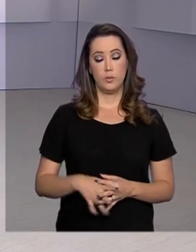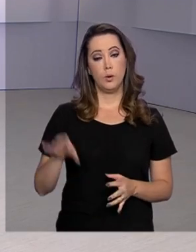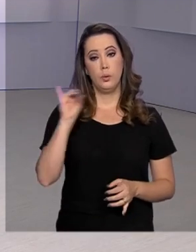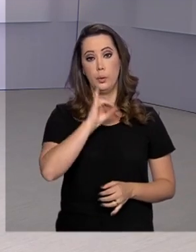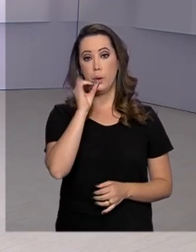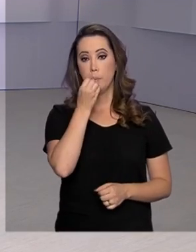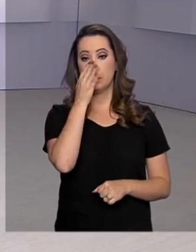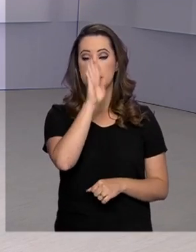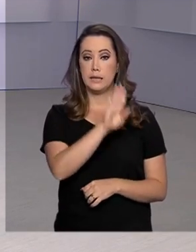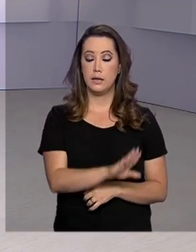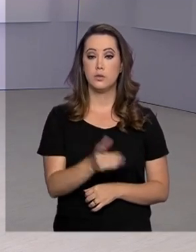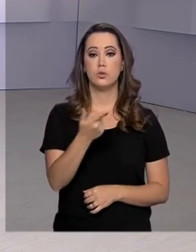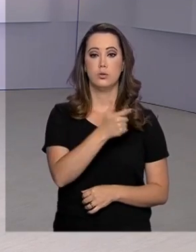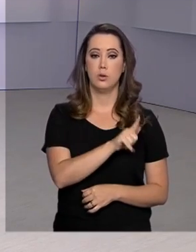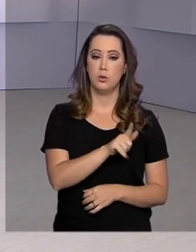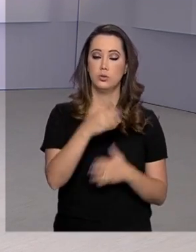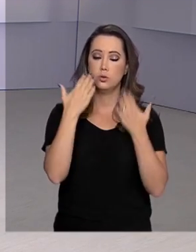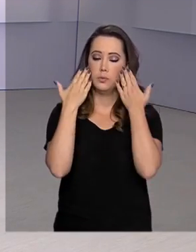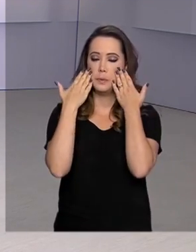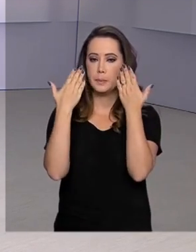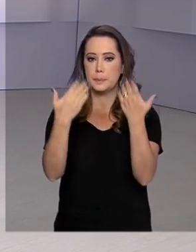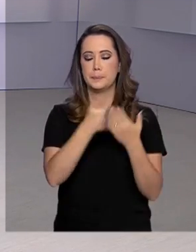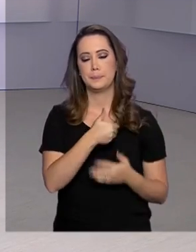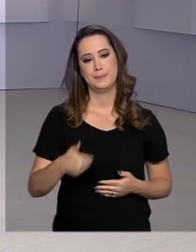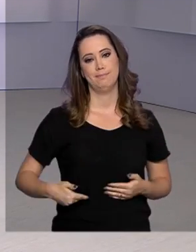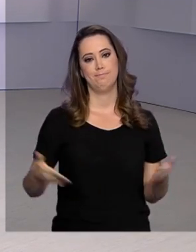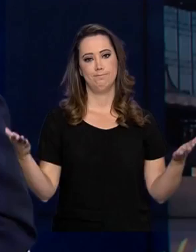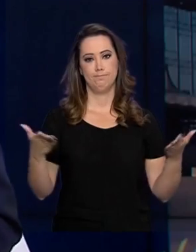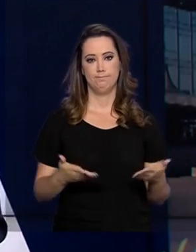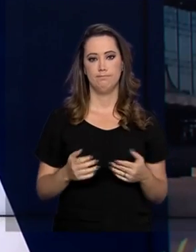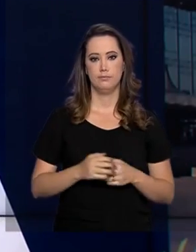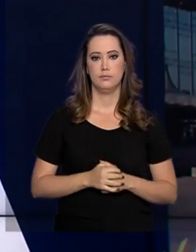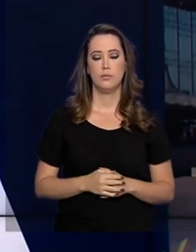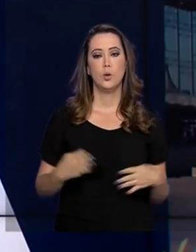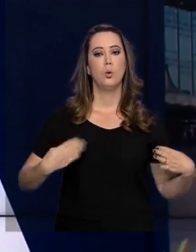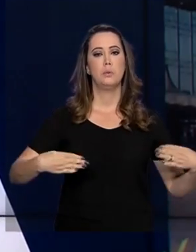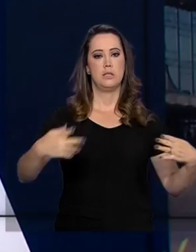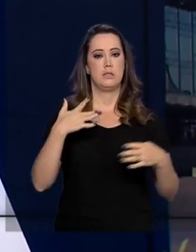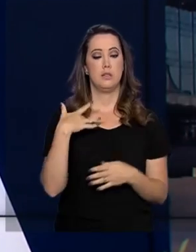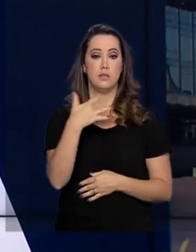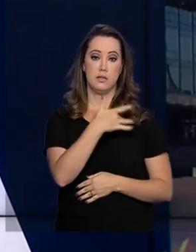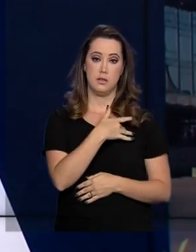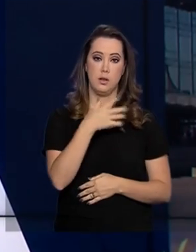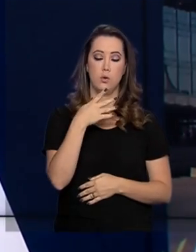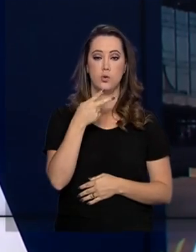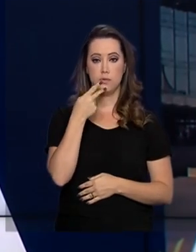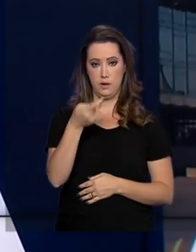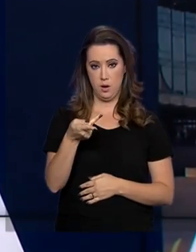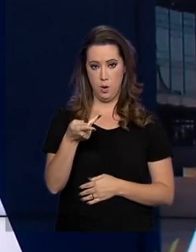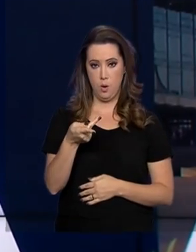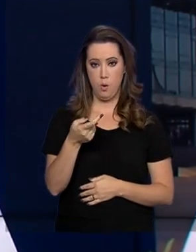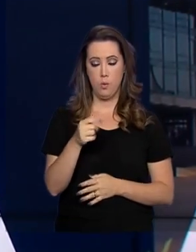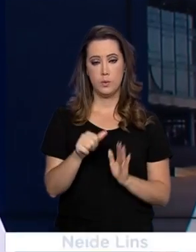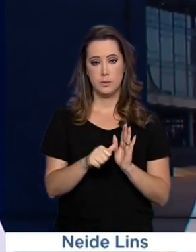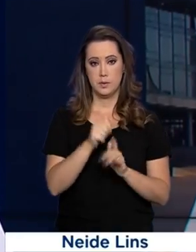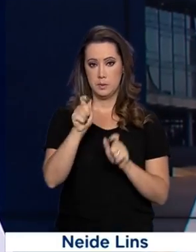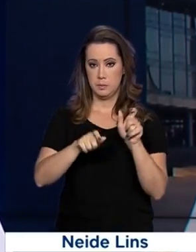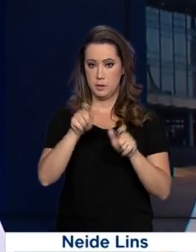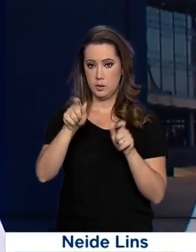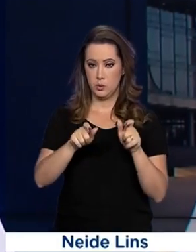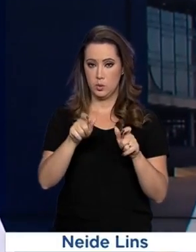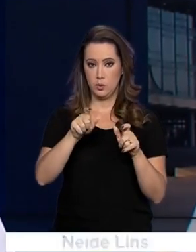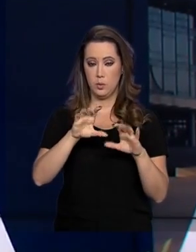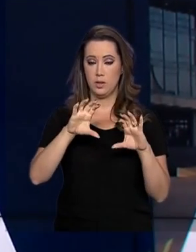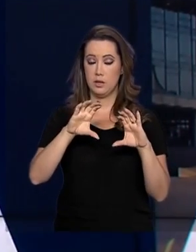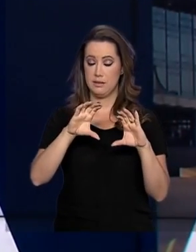Olá, boa tarde. Estamos no ar com mais um Governo Agora. O Ministério da Saúde confirmou agora há pouco os primeiros casos de